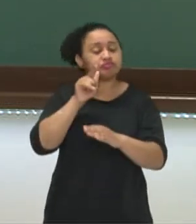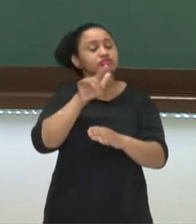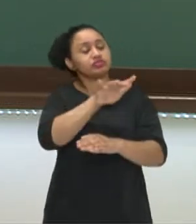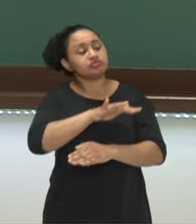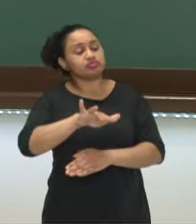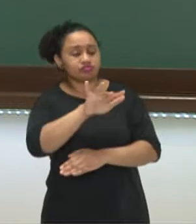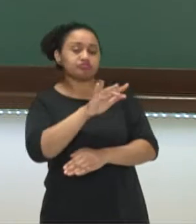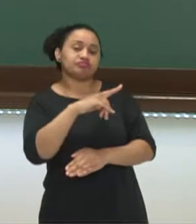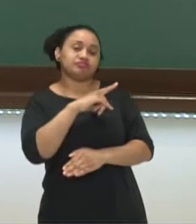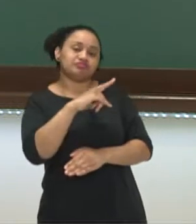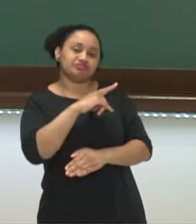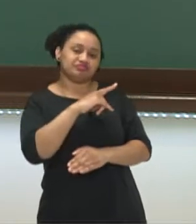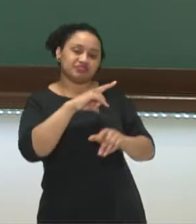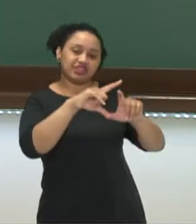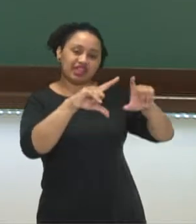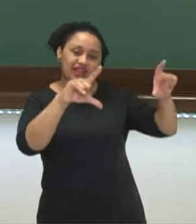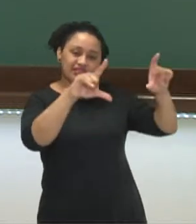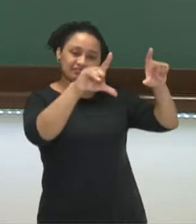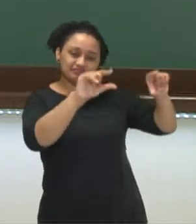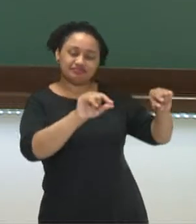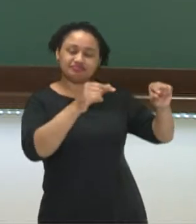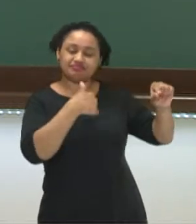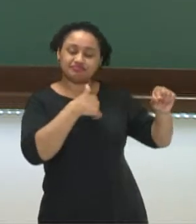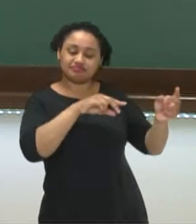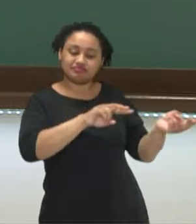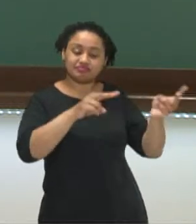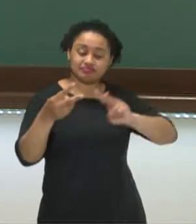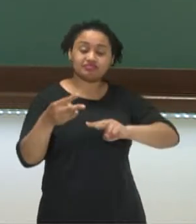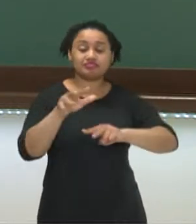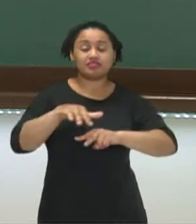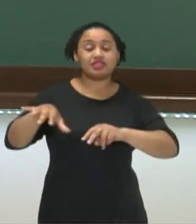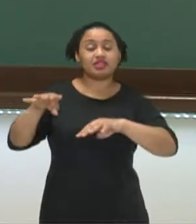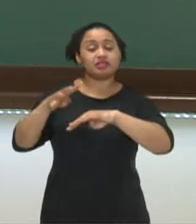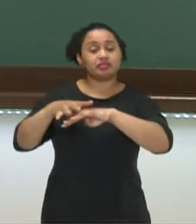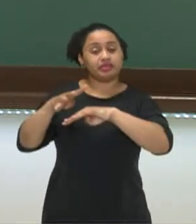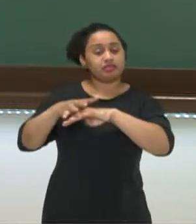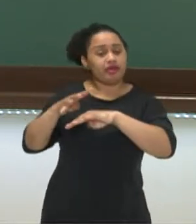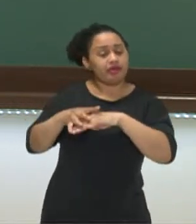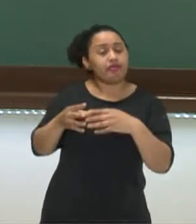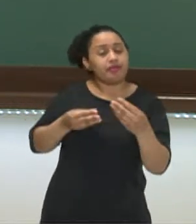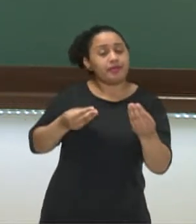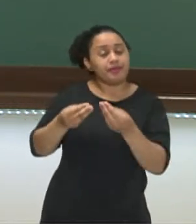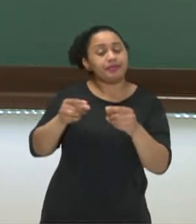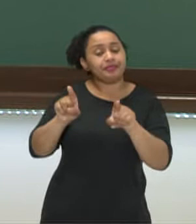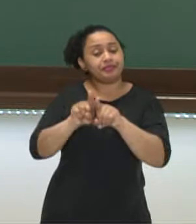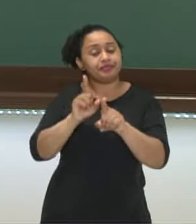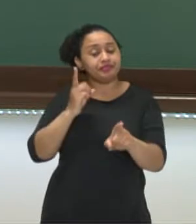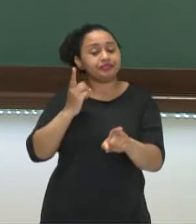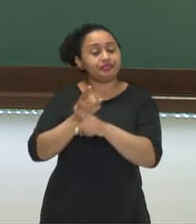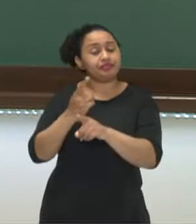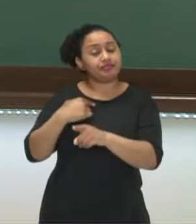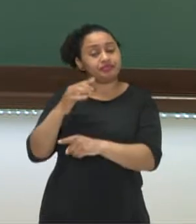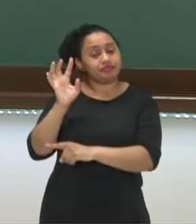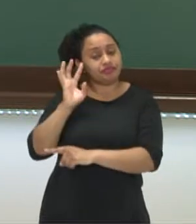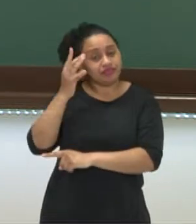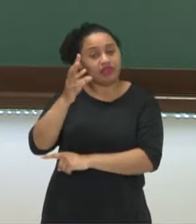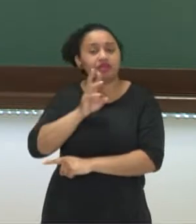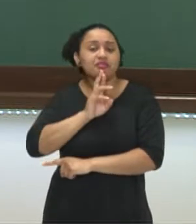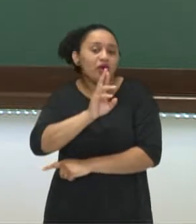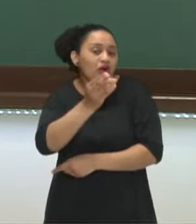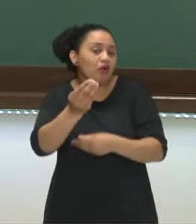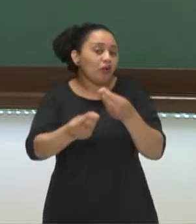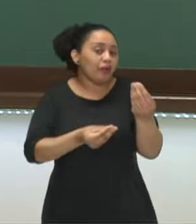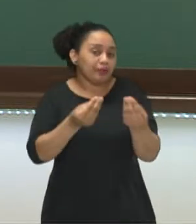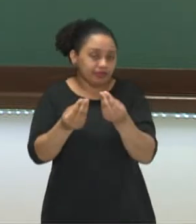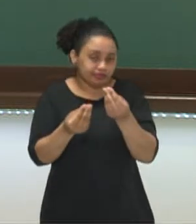situações-problemas para matemática, para a parte algébrica matemática e encontrar a sua solução. Olha só,